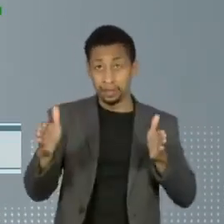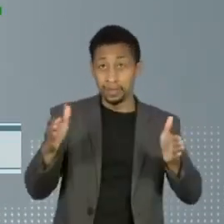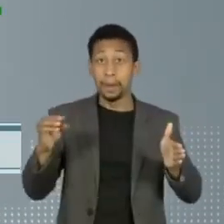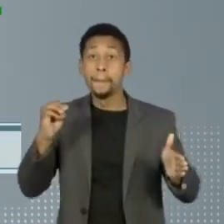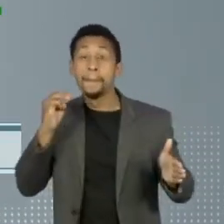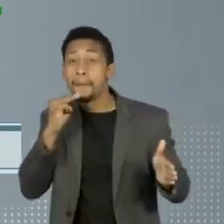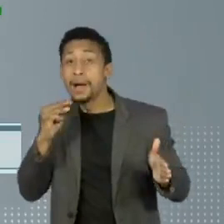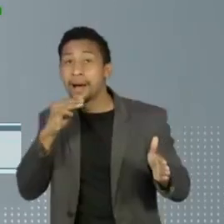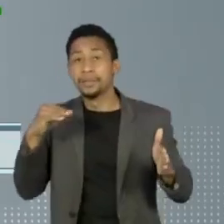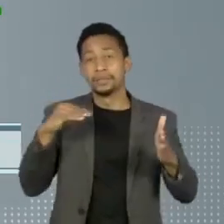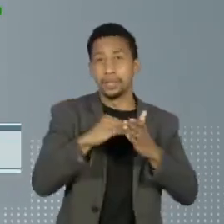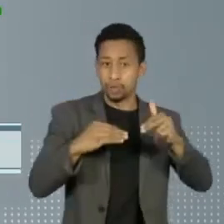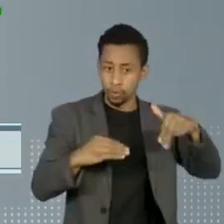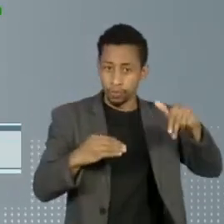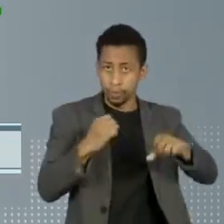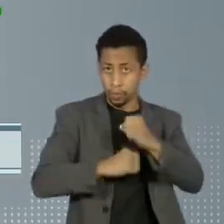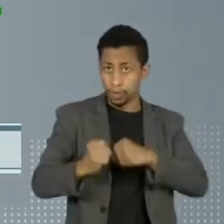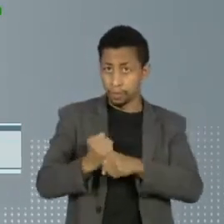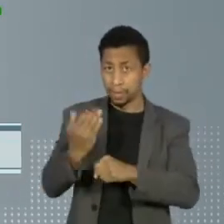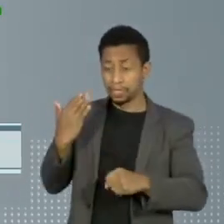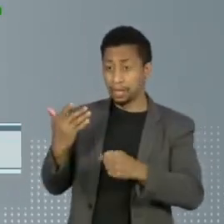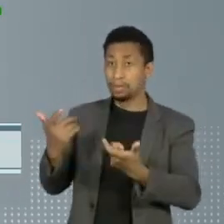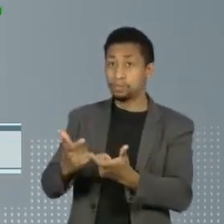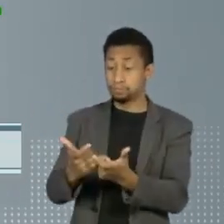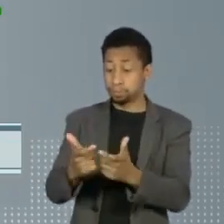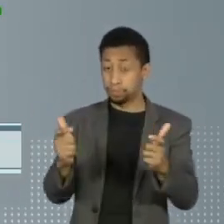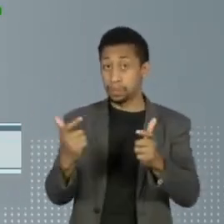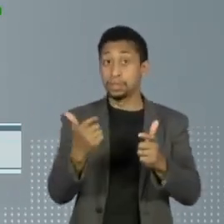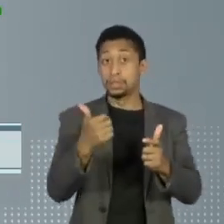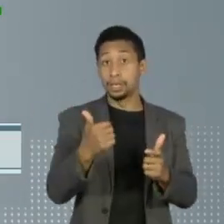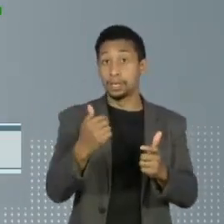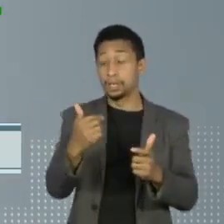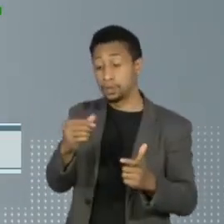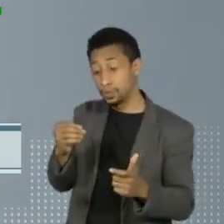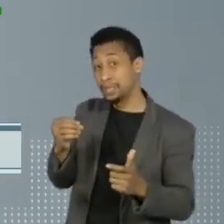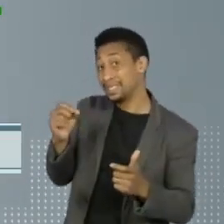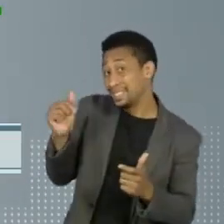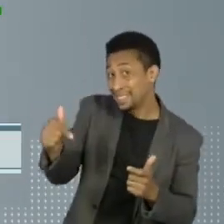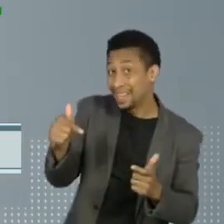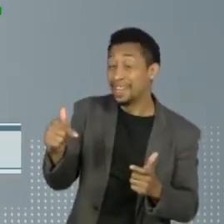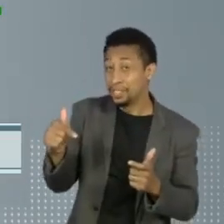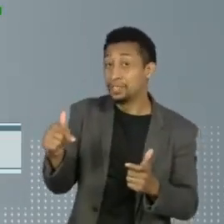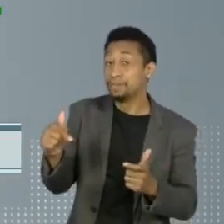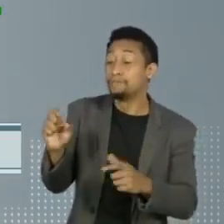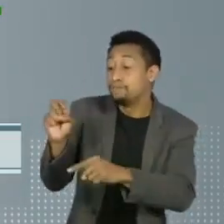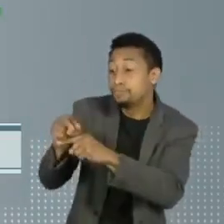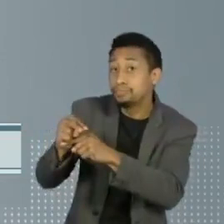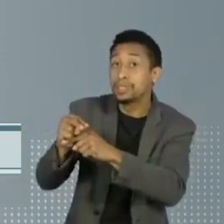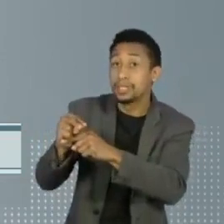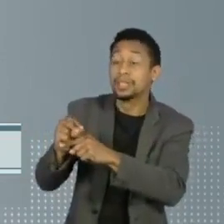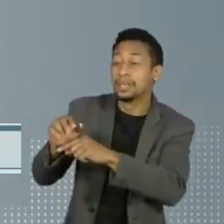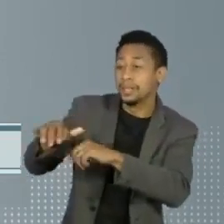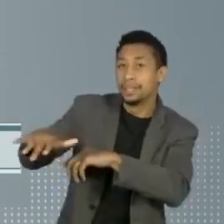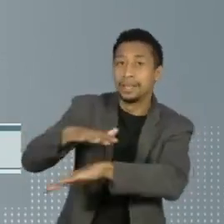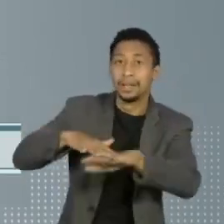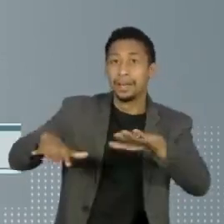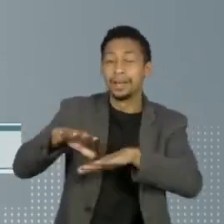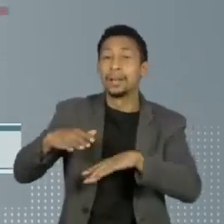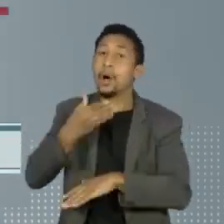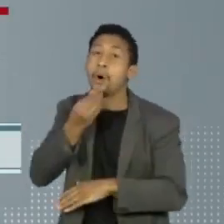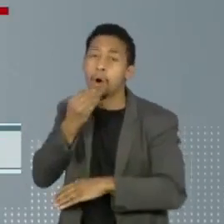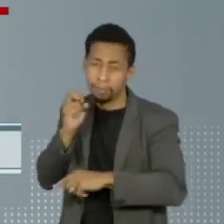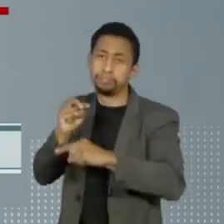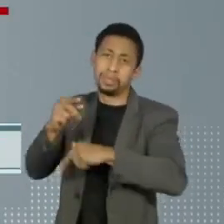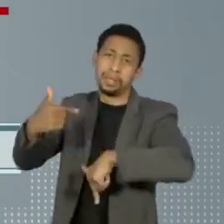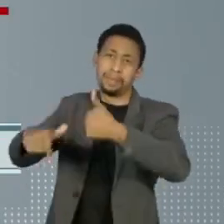novembro do ano passado foram geradas 107 mil vagas formais para trabalhadores do sexo masculino. Mas a realidade é diferente para